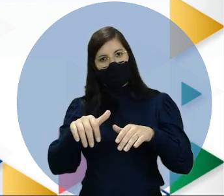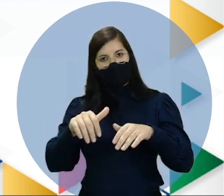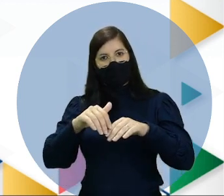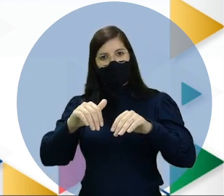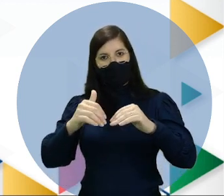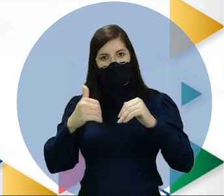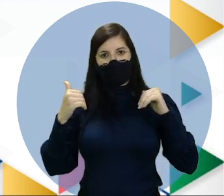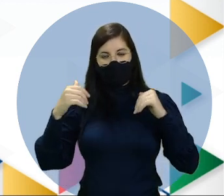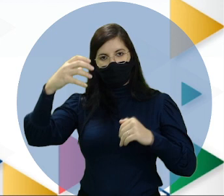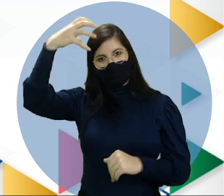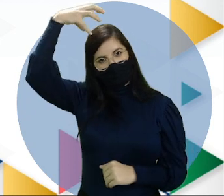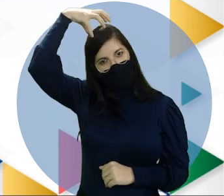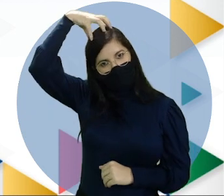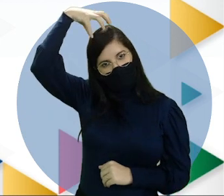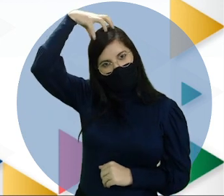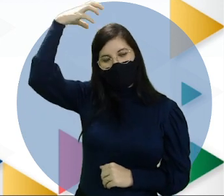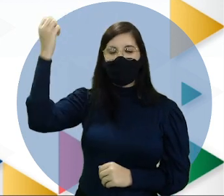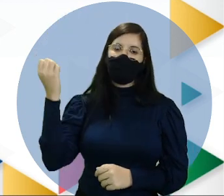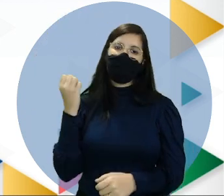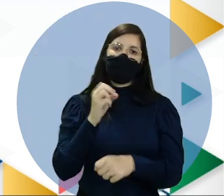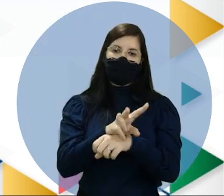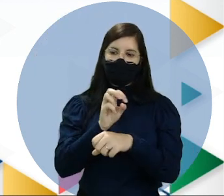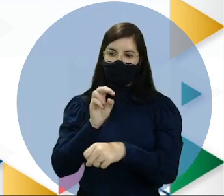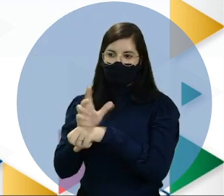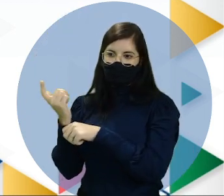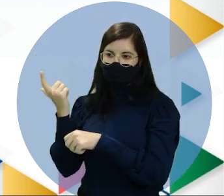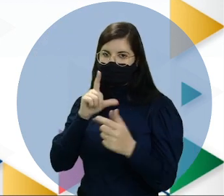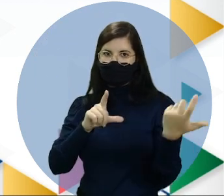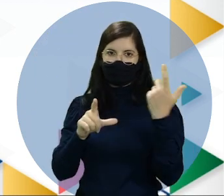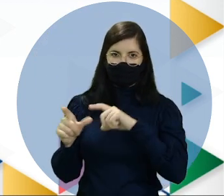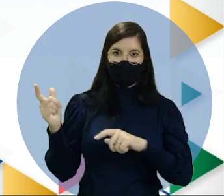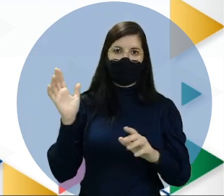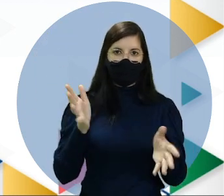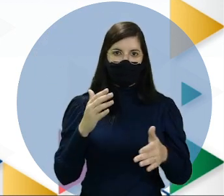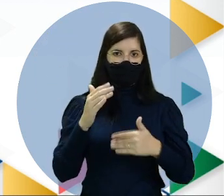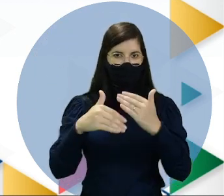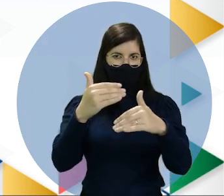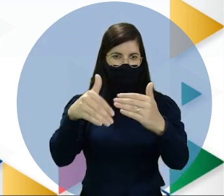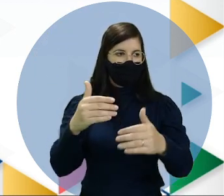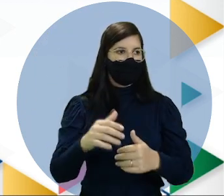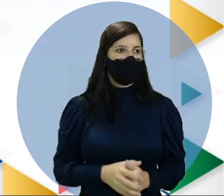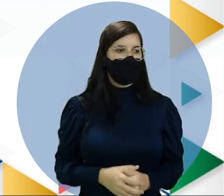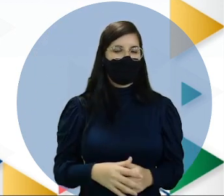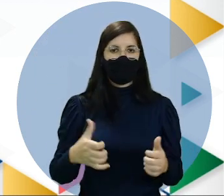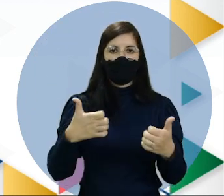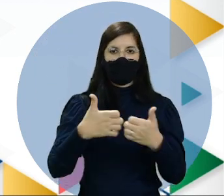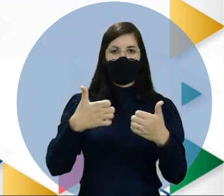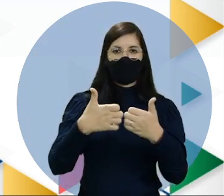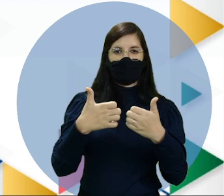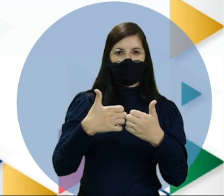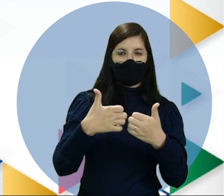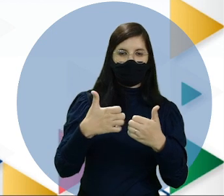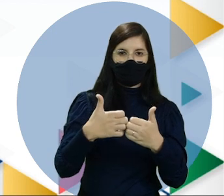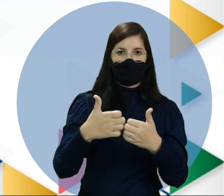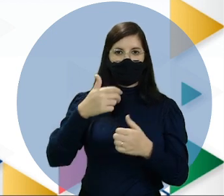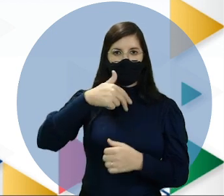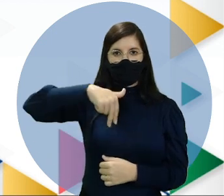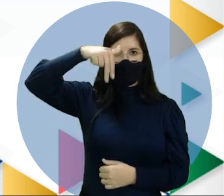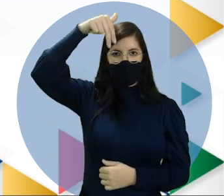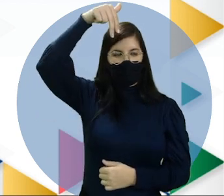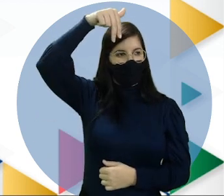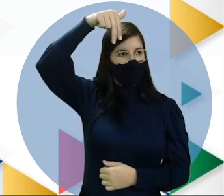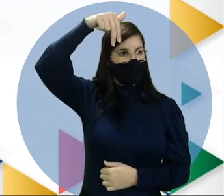impérios que conquistaram ao longo dos séculos. E suas fronteiras são ao norte,